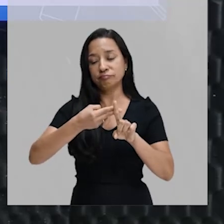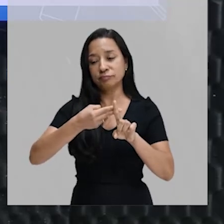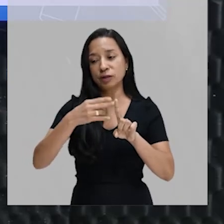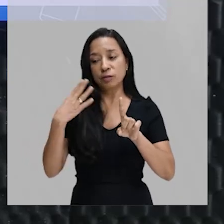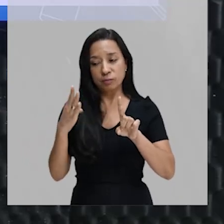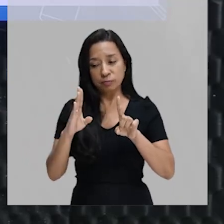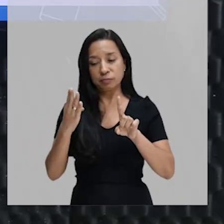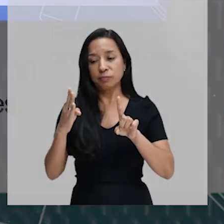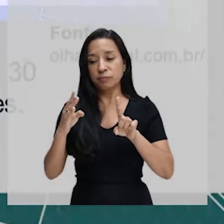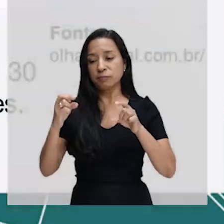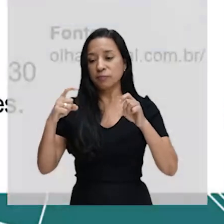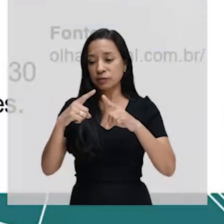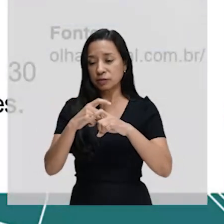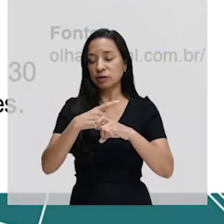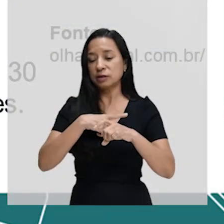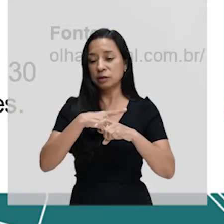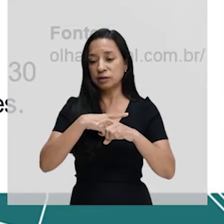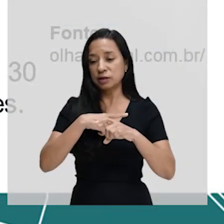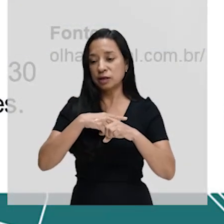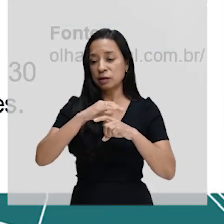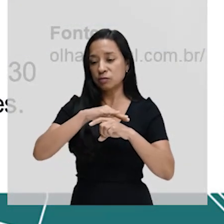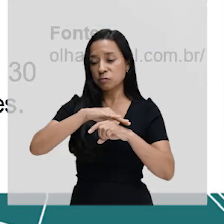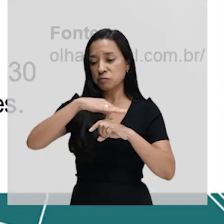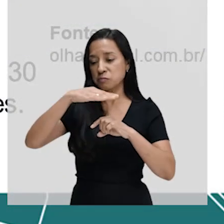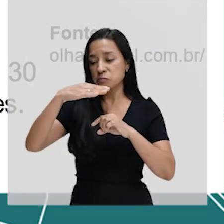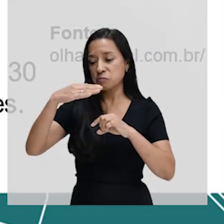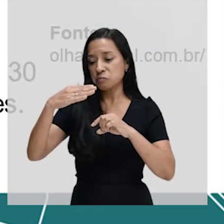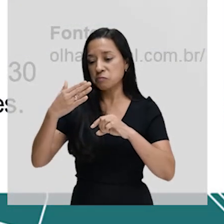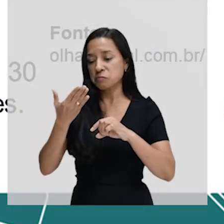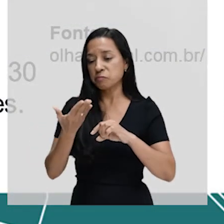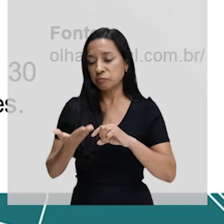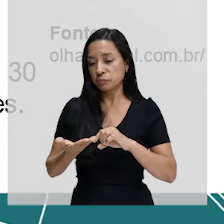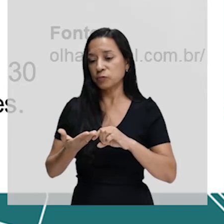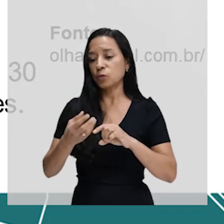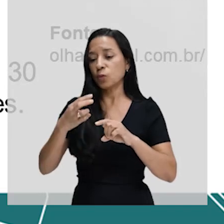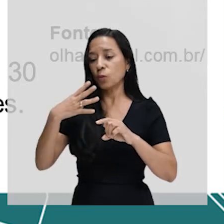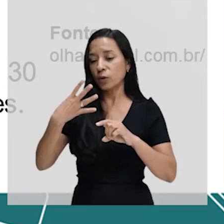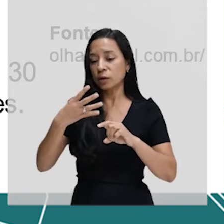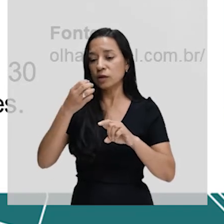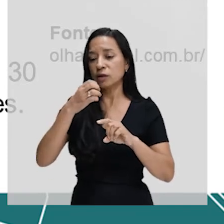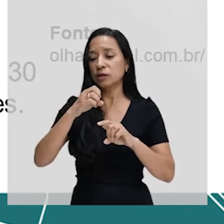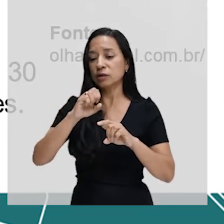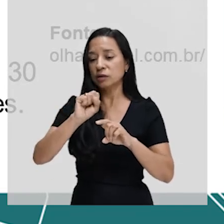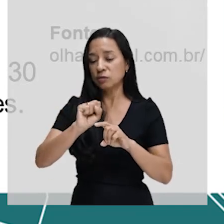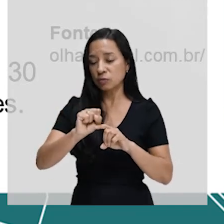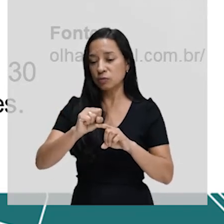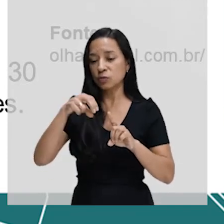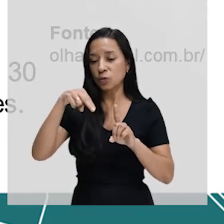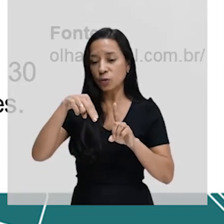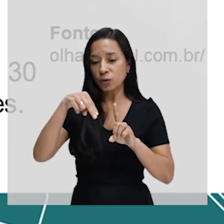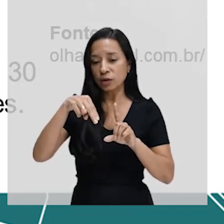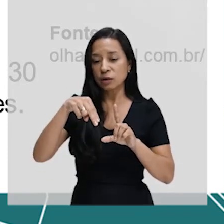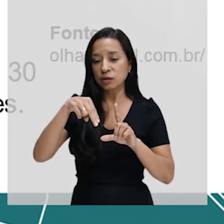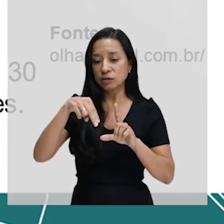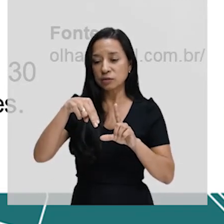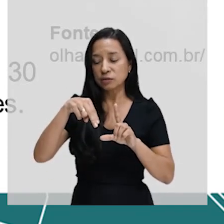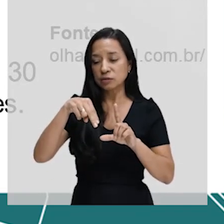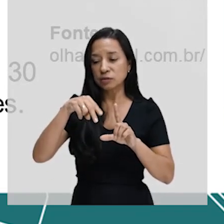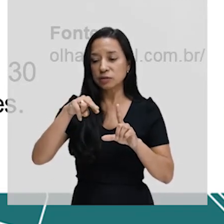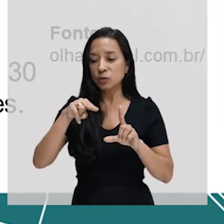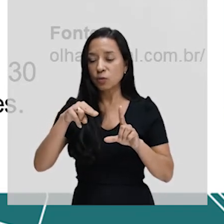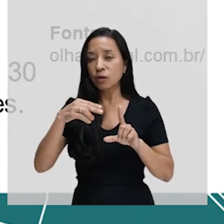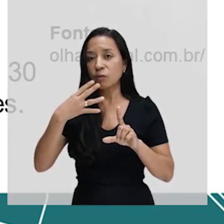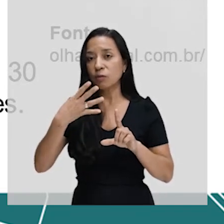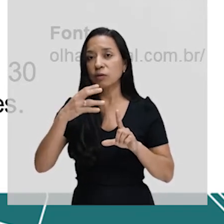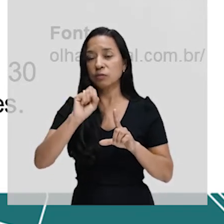passar. Se durante o dia ela passa por cerca de 48 duplicações, esse N vai ser igual a 48. Então, ela